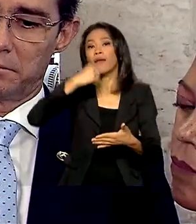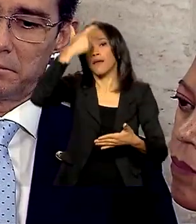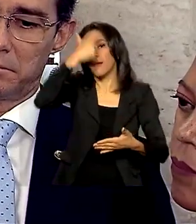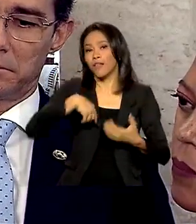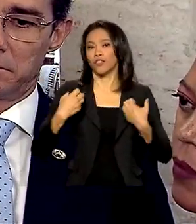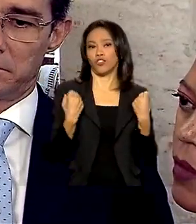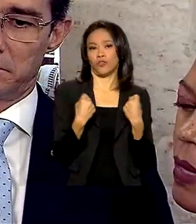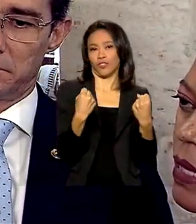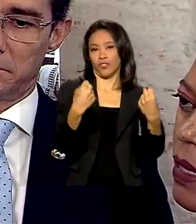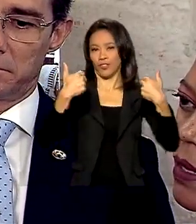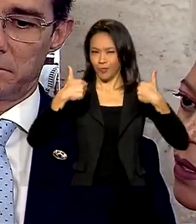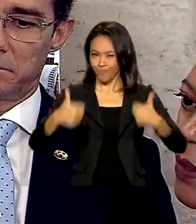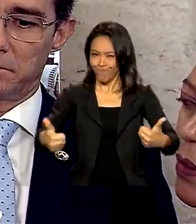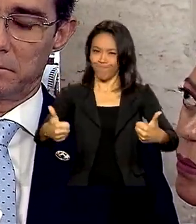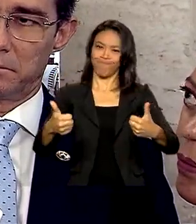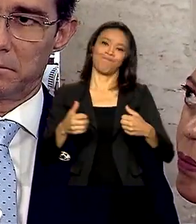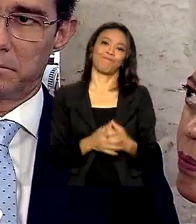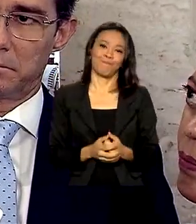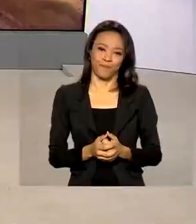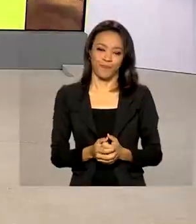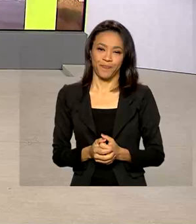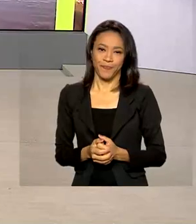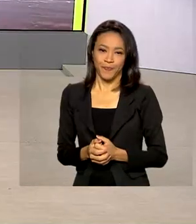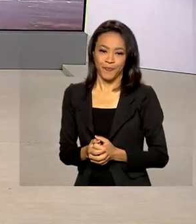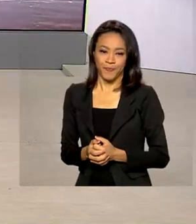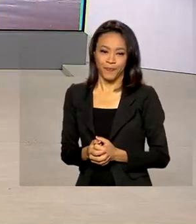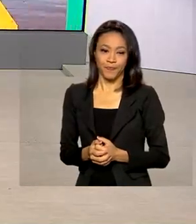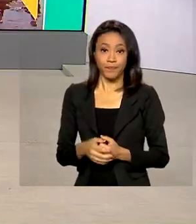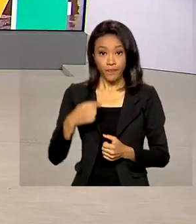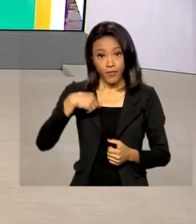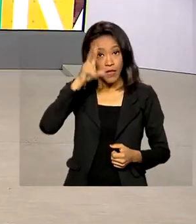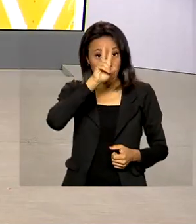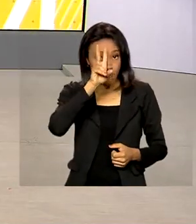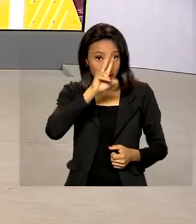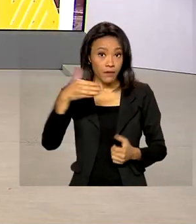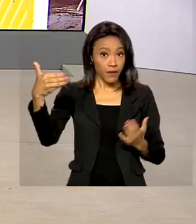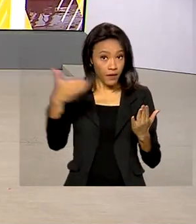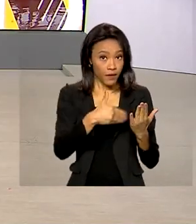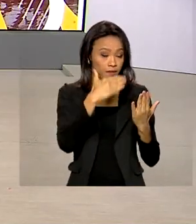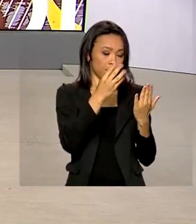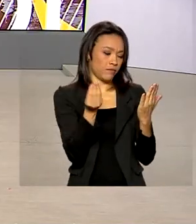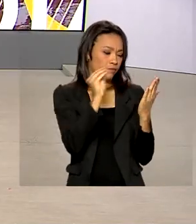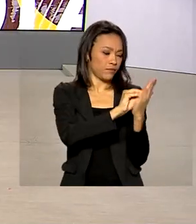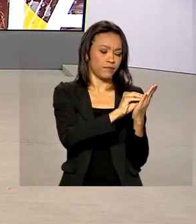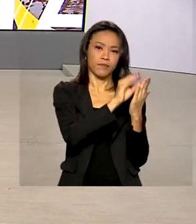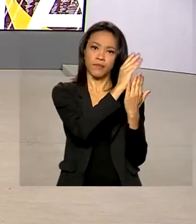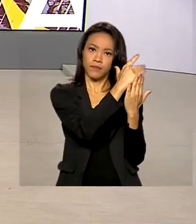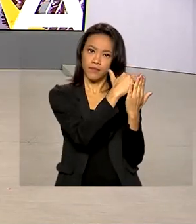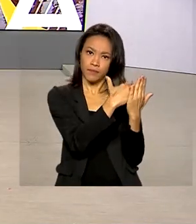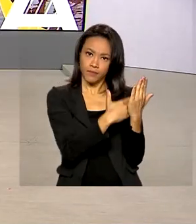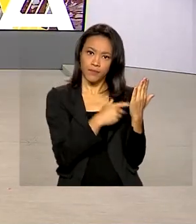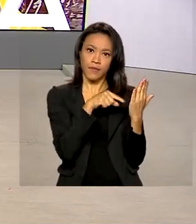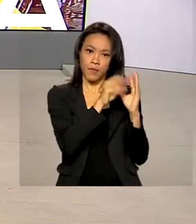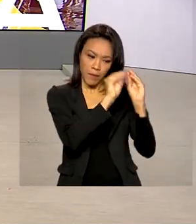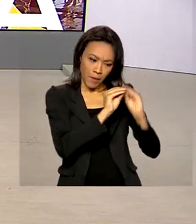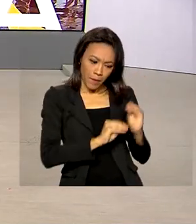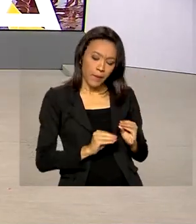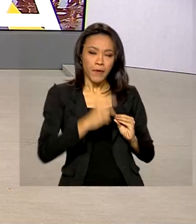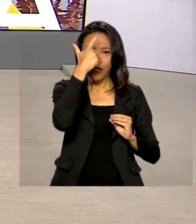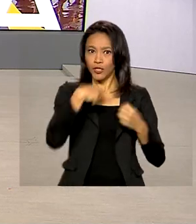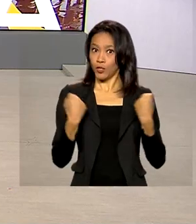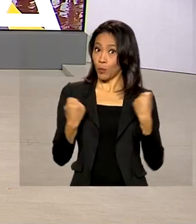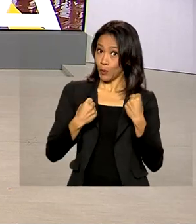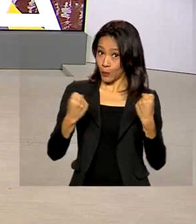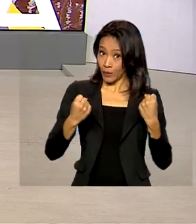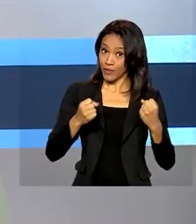no cadastro positivo, quem está hoje cadastrado. Lembrando que esse cadastro positivo de motoristas cuidadosos é